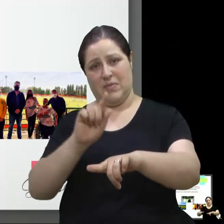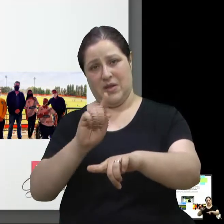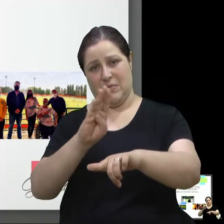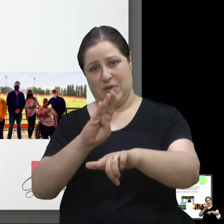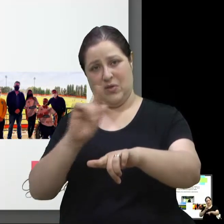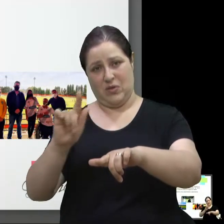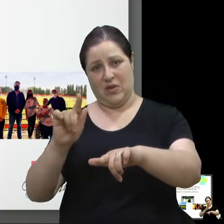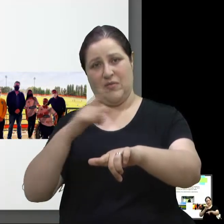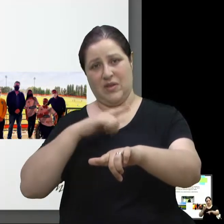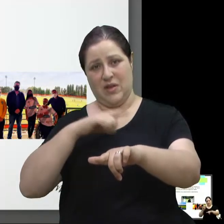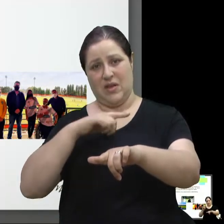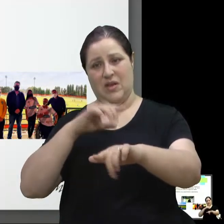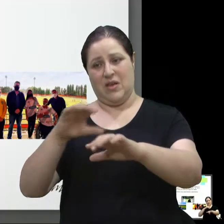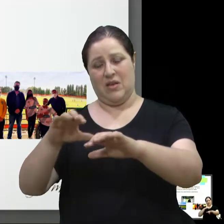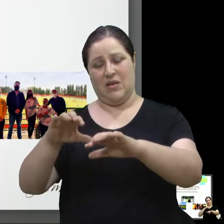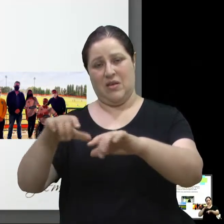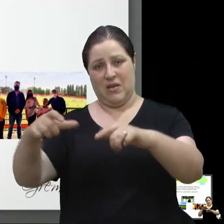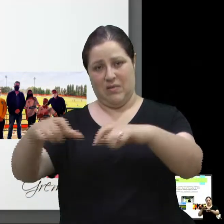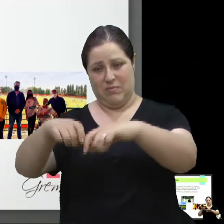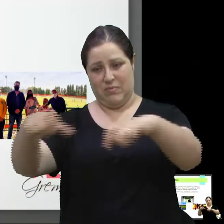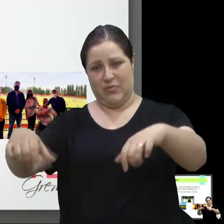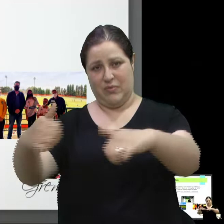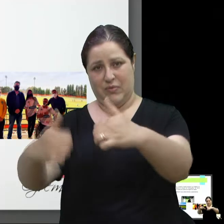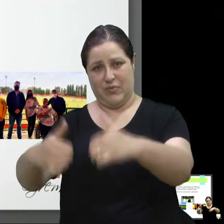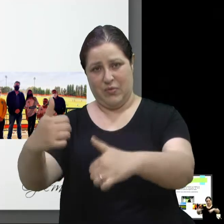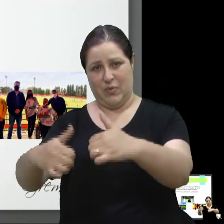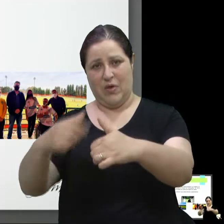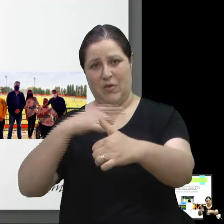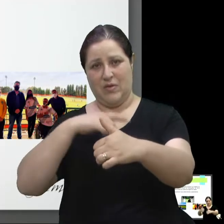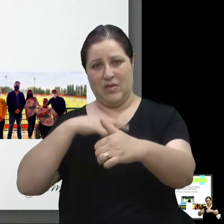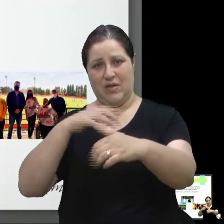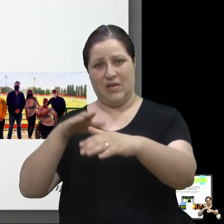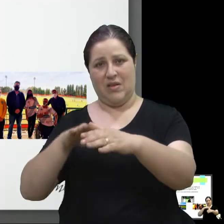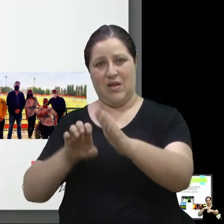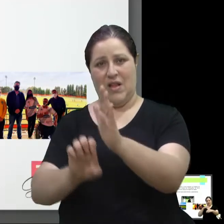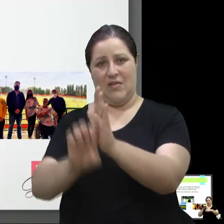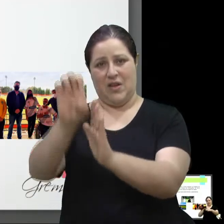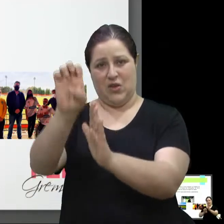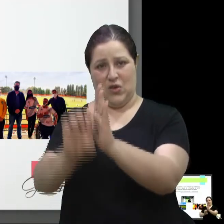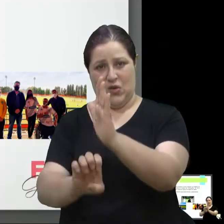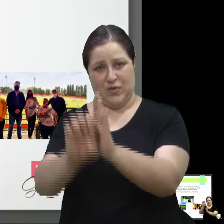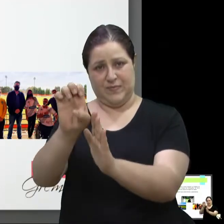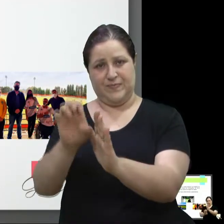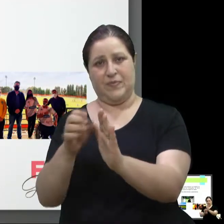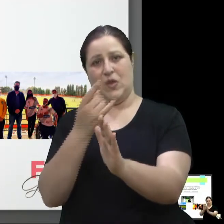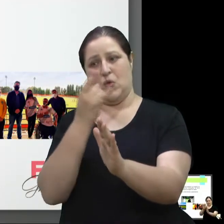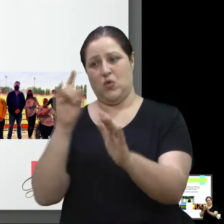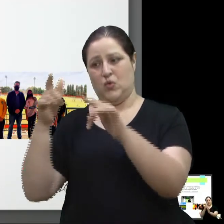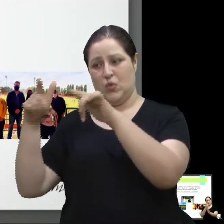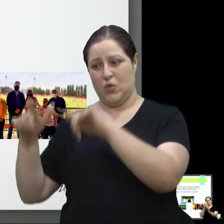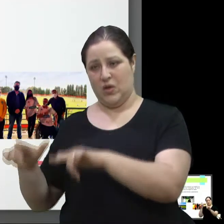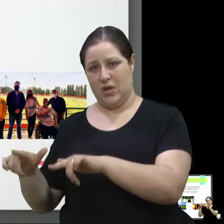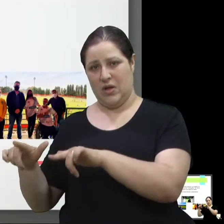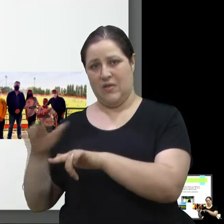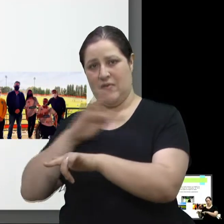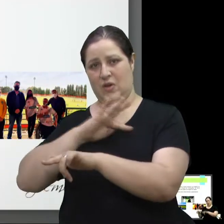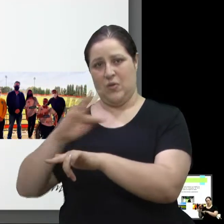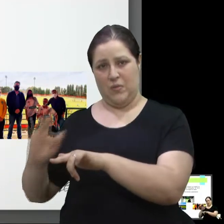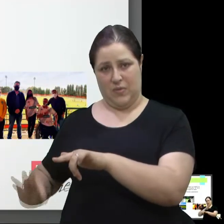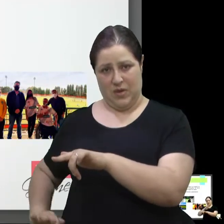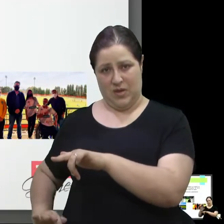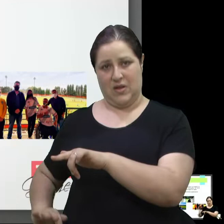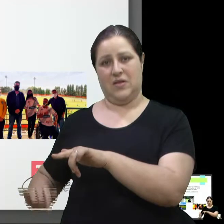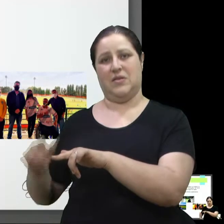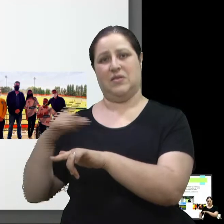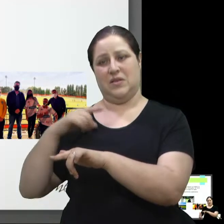grande referência, e fechamos as visitas no estádio das Castanheiras, do Brasil de Farroupilha, aqui na cidade de Farroupilha, onde